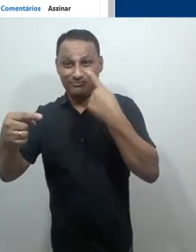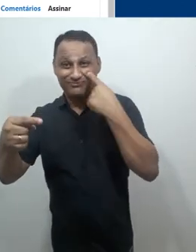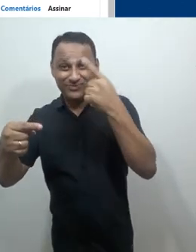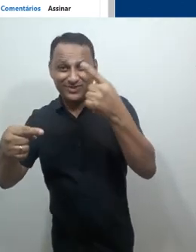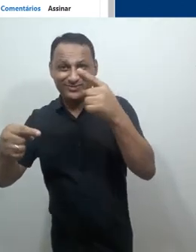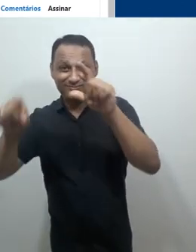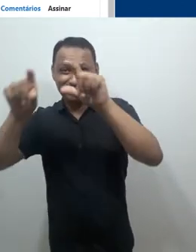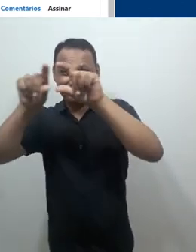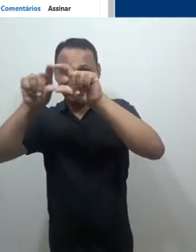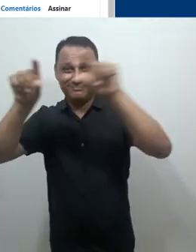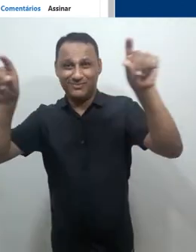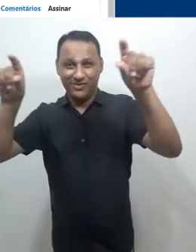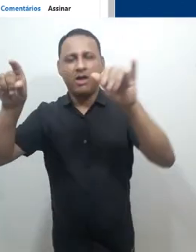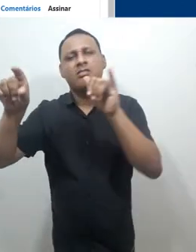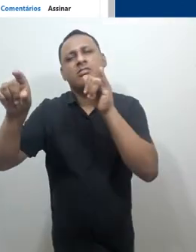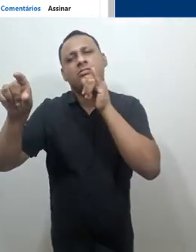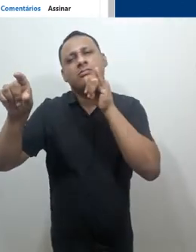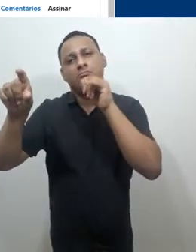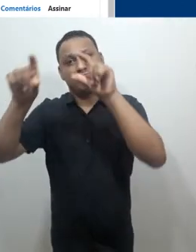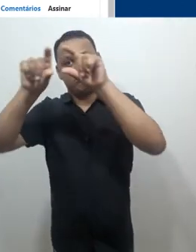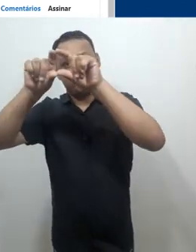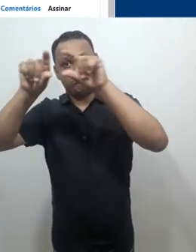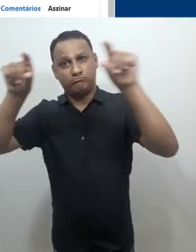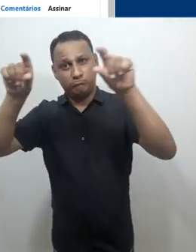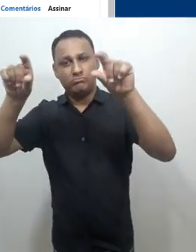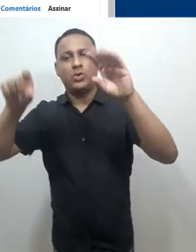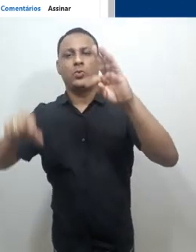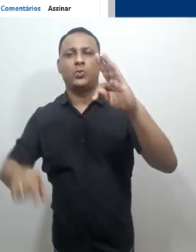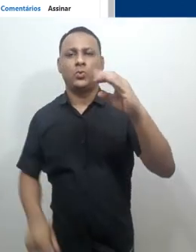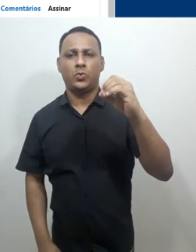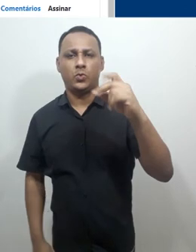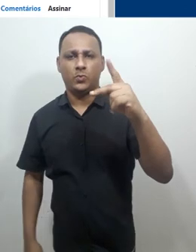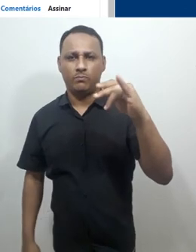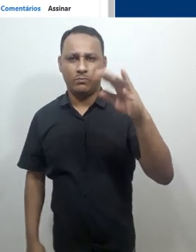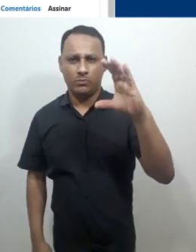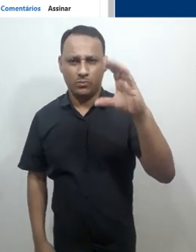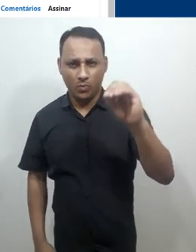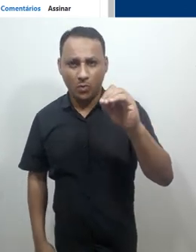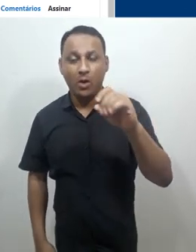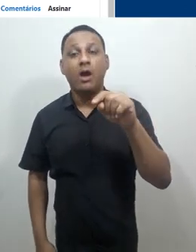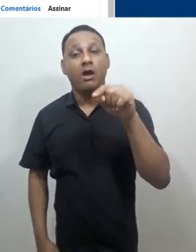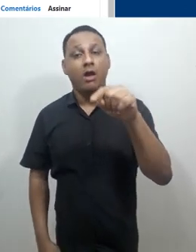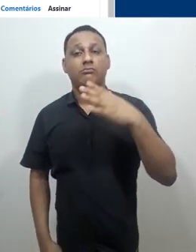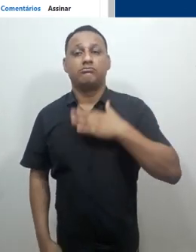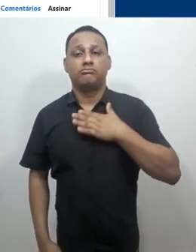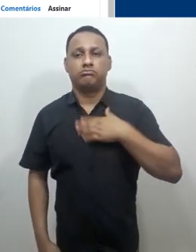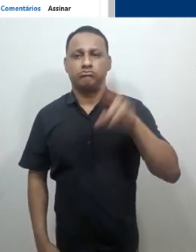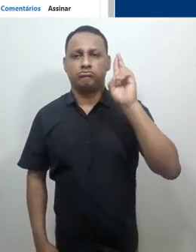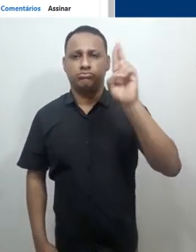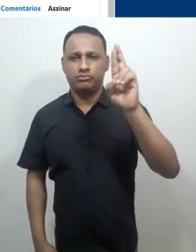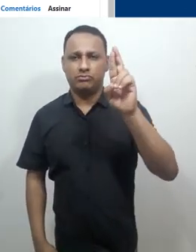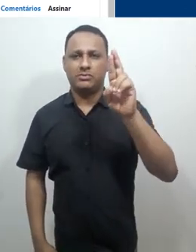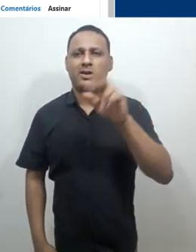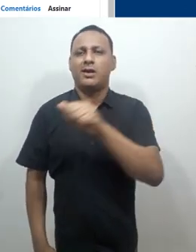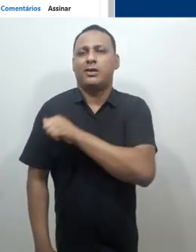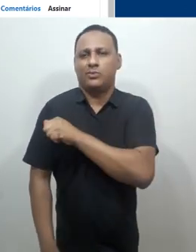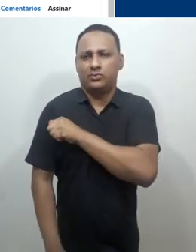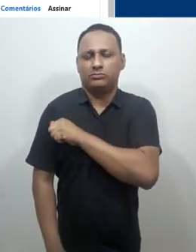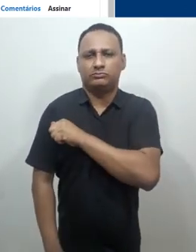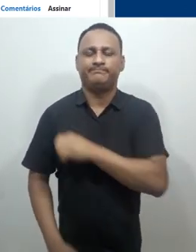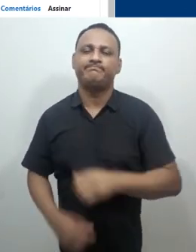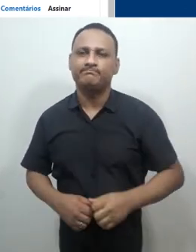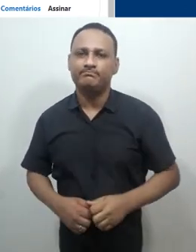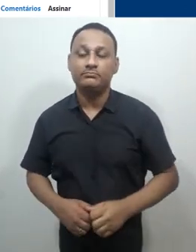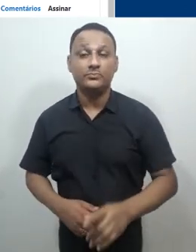Reparem, nosso novo tópico de exemplo foi criado e o